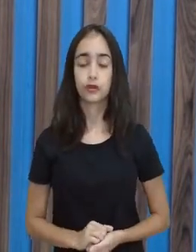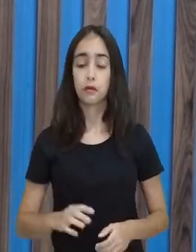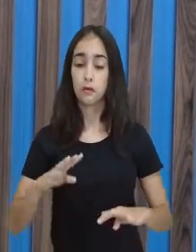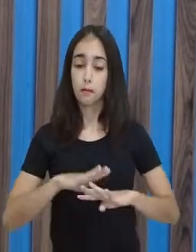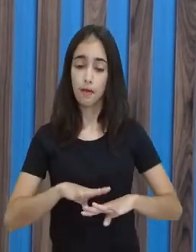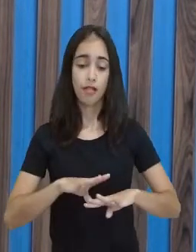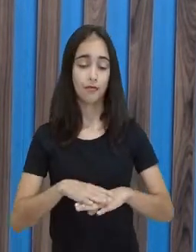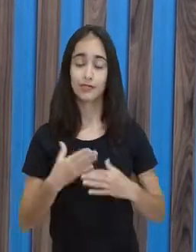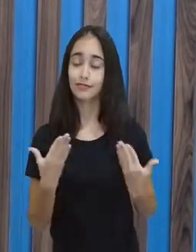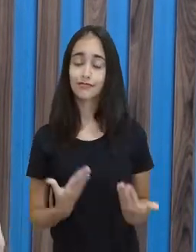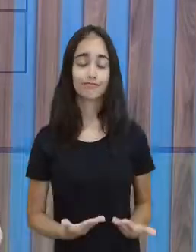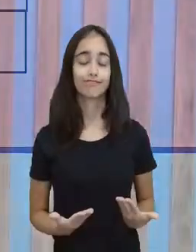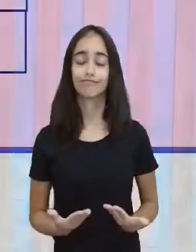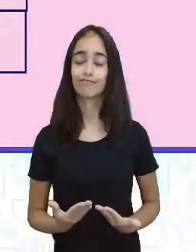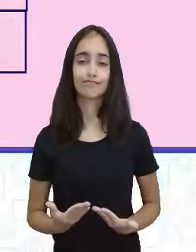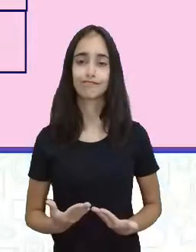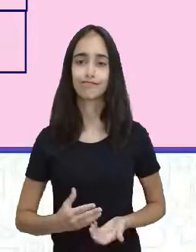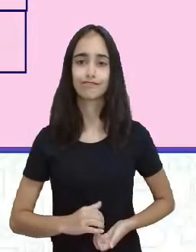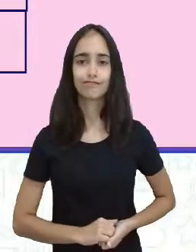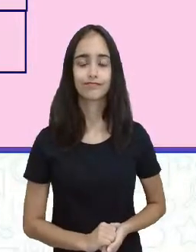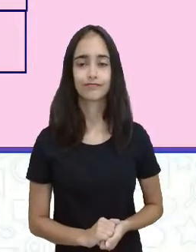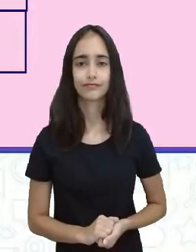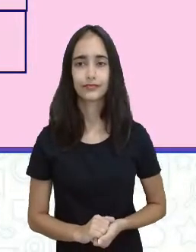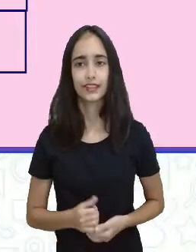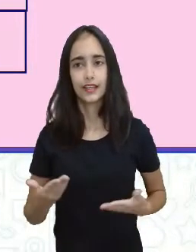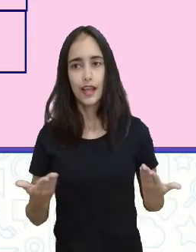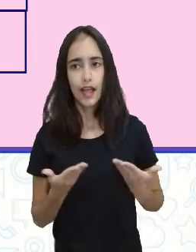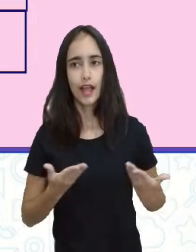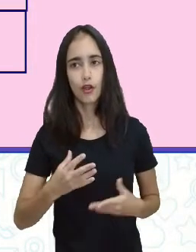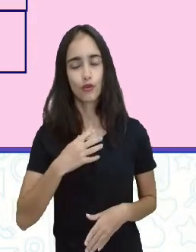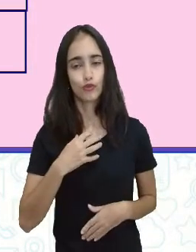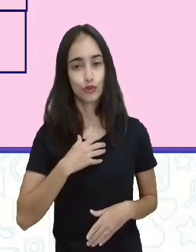é isso. Olha outra maneira de explicar.